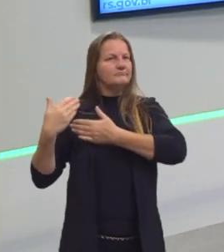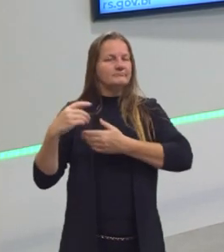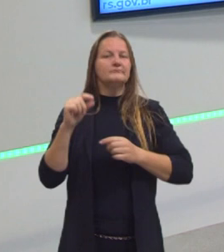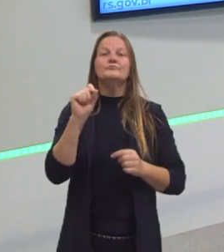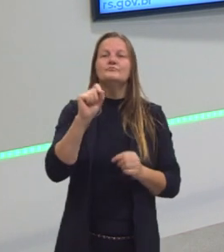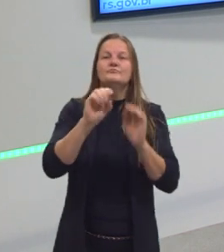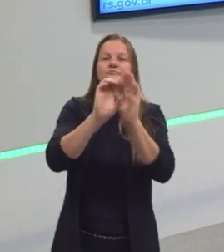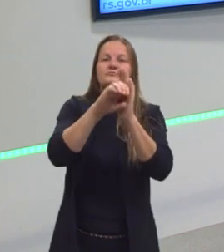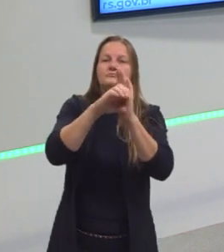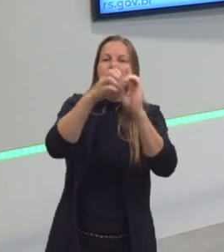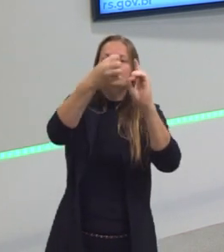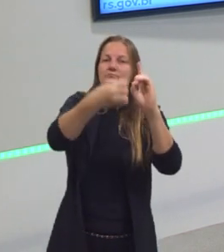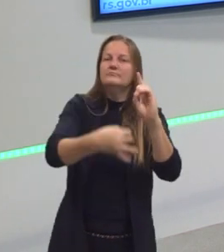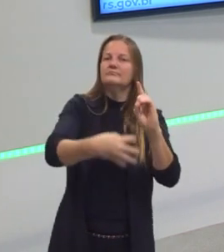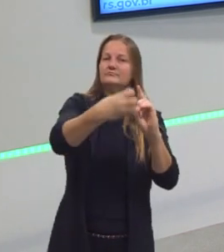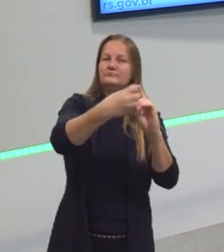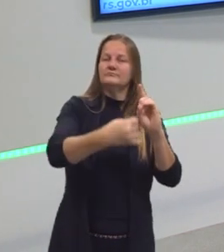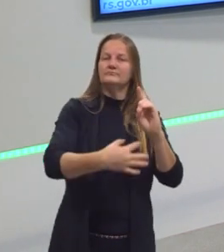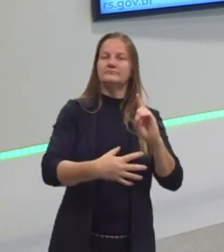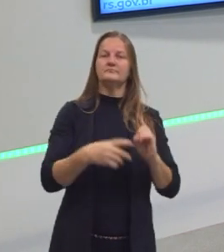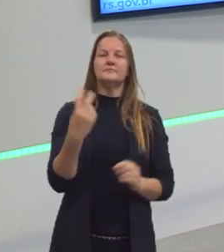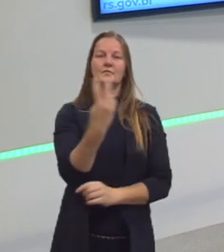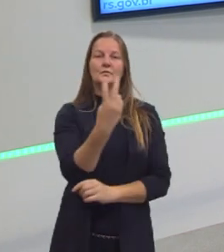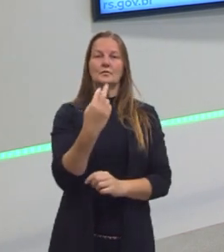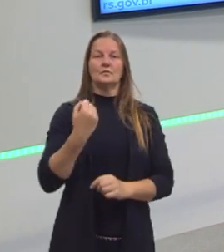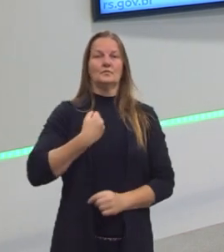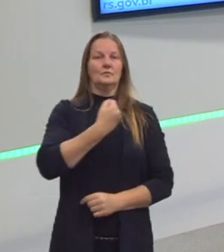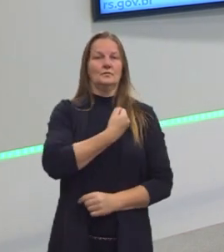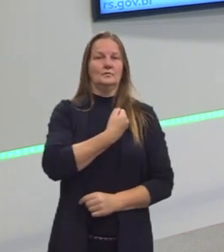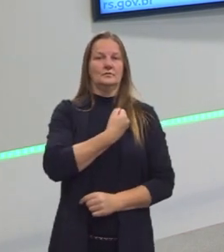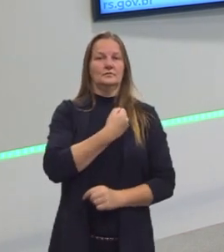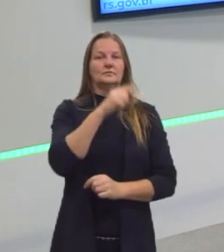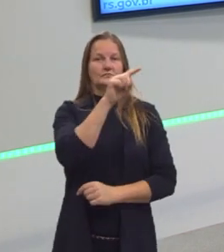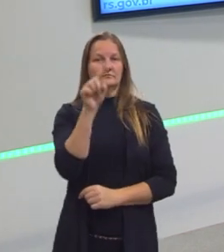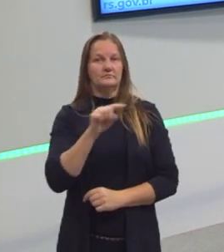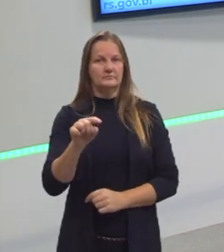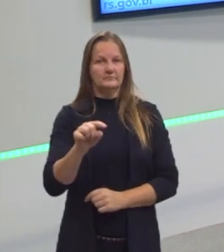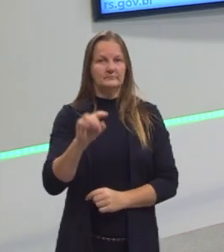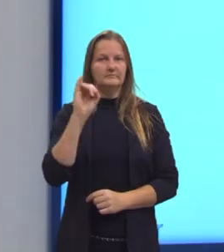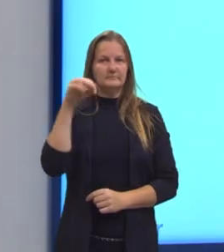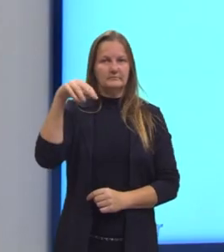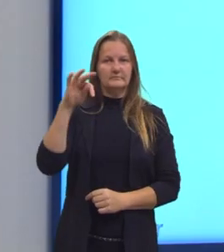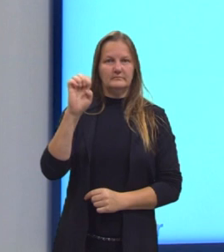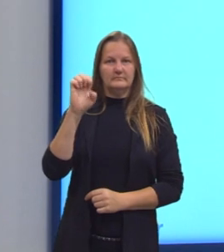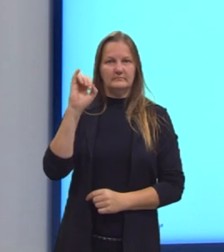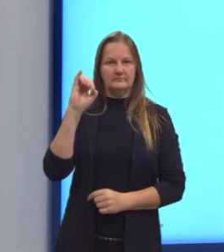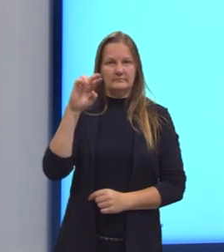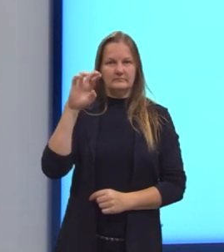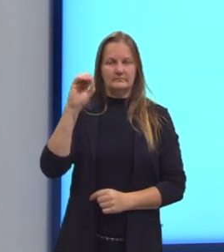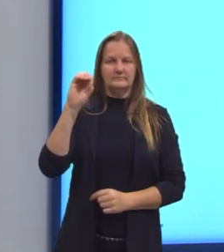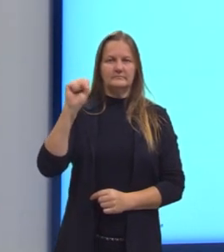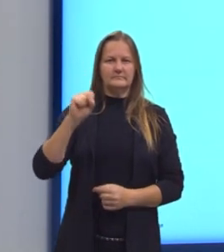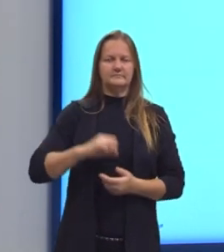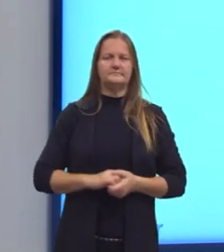definição de razão então parte de dois números inteiros, onde nós representamos ali